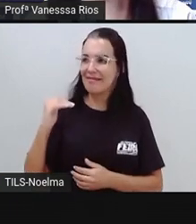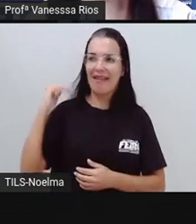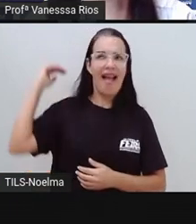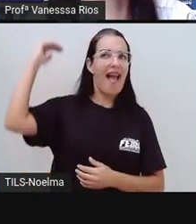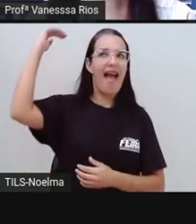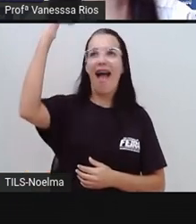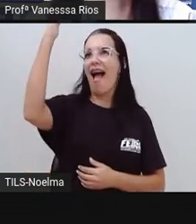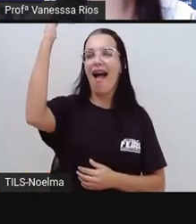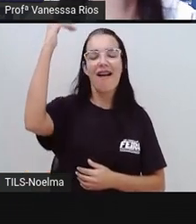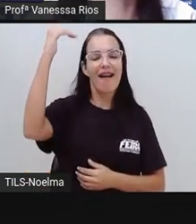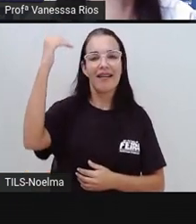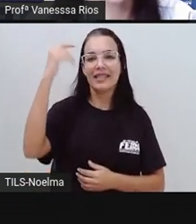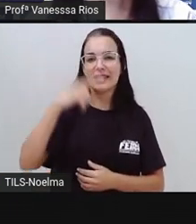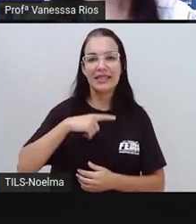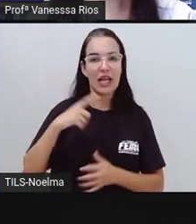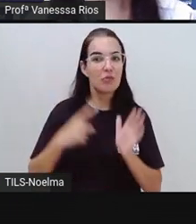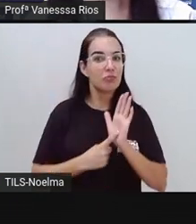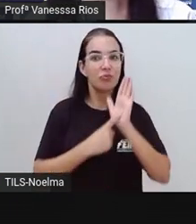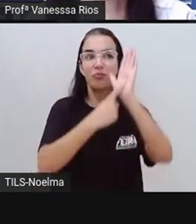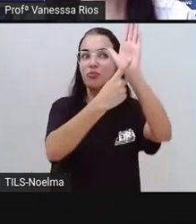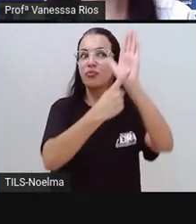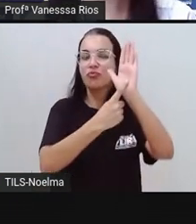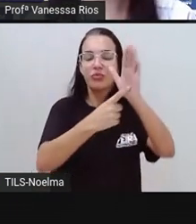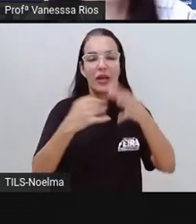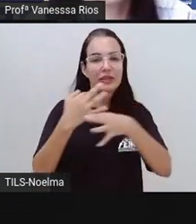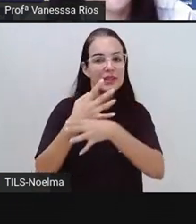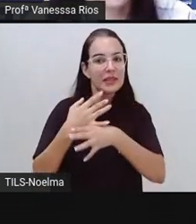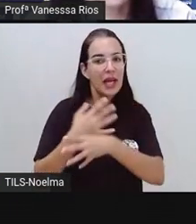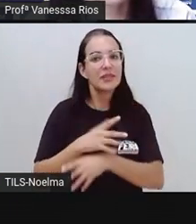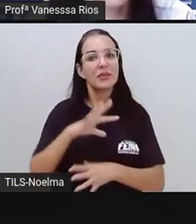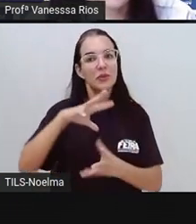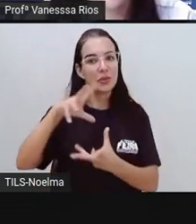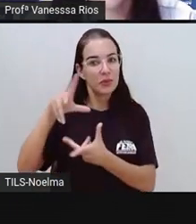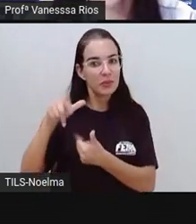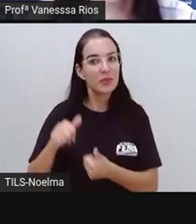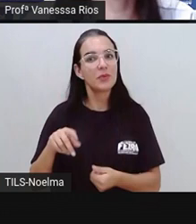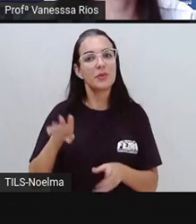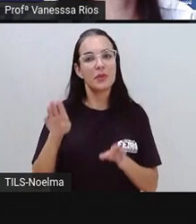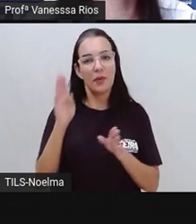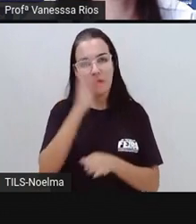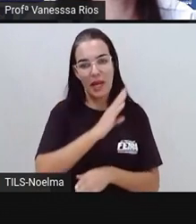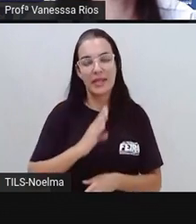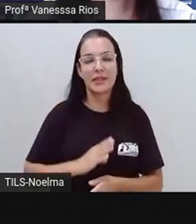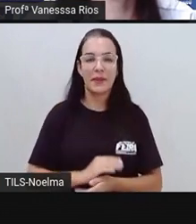cidade de Feira de Santana num destaque entre outras cidades do Brasil.